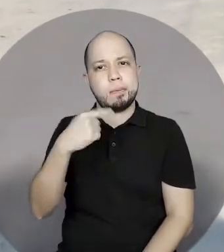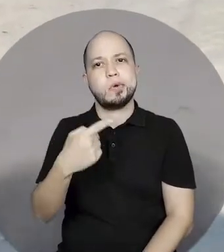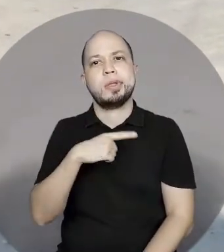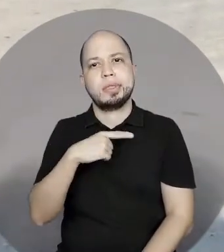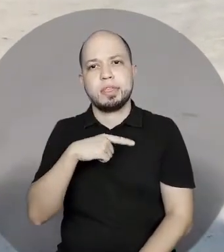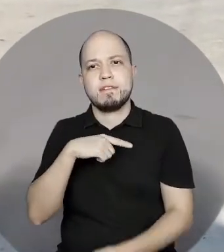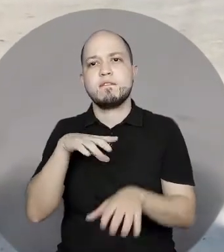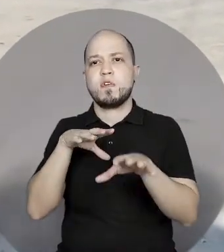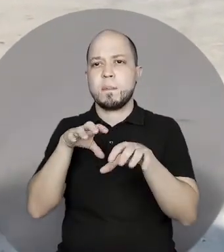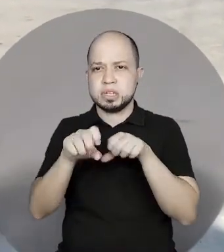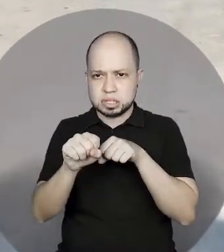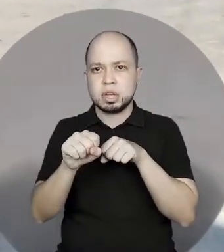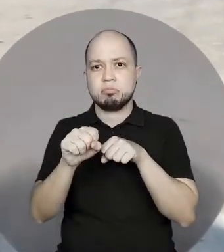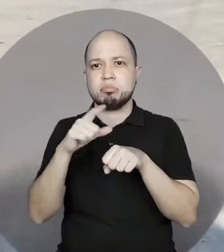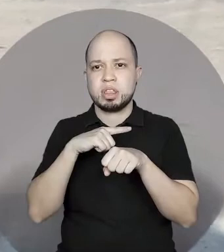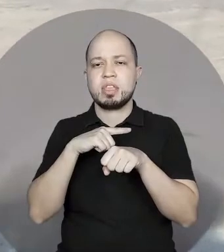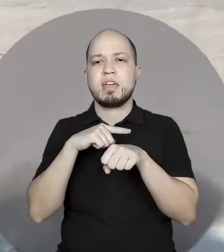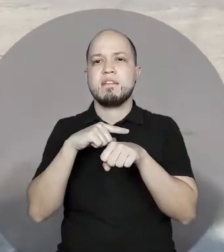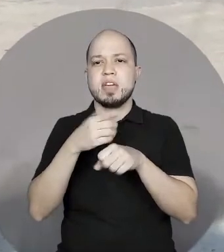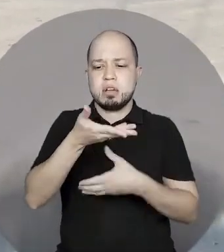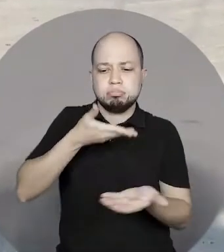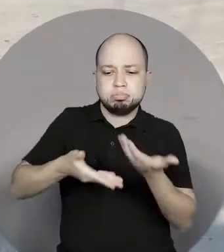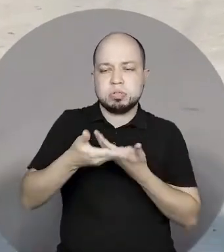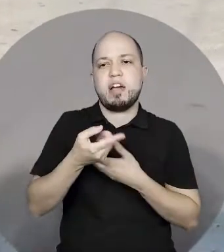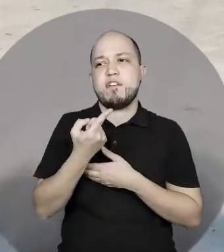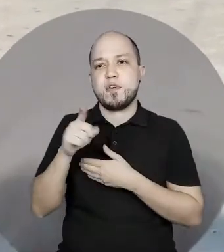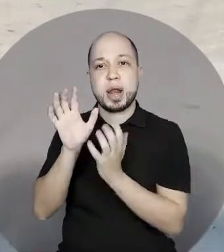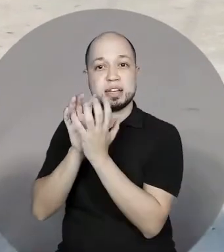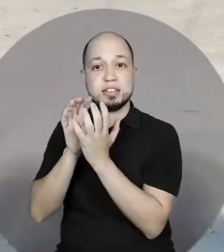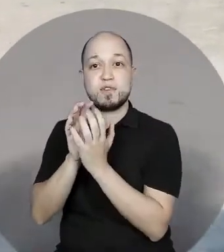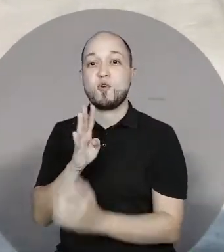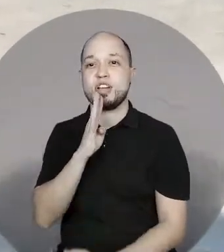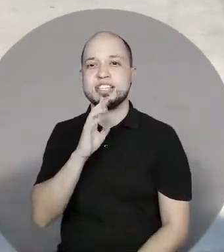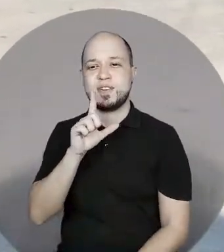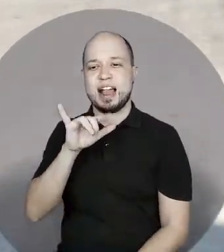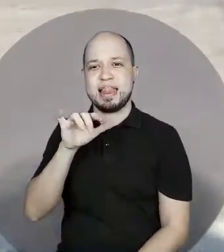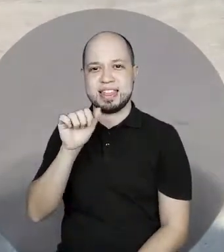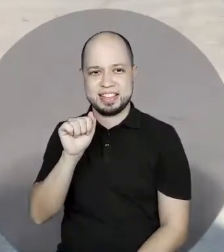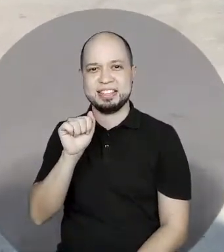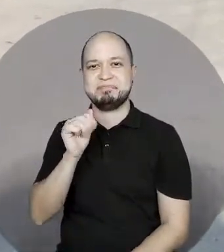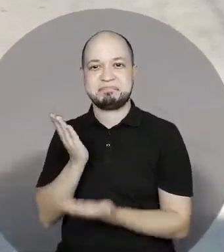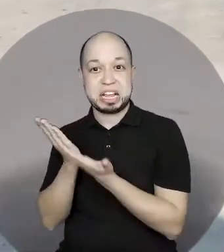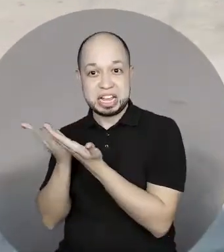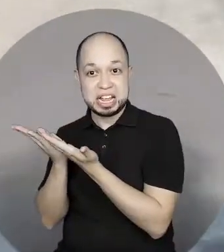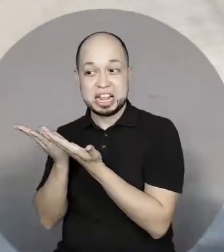intercâmbio, a gente foi até para Recife, conheci ali de Itamaracá, que a gente foi muito bom, a dona Fátima estava presente.